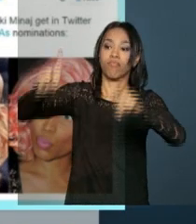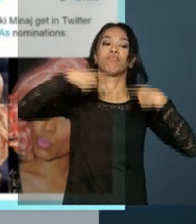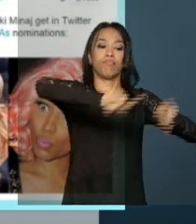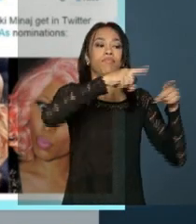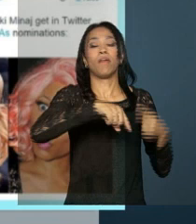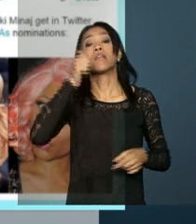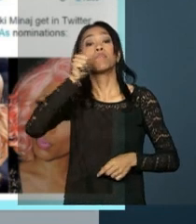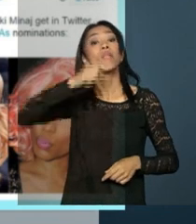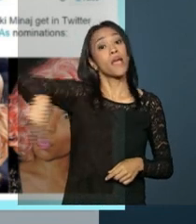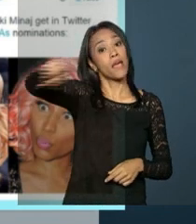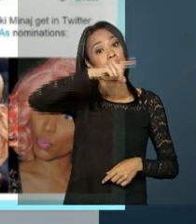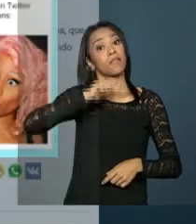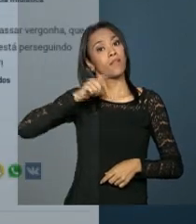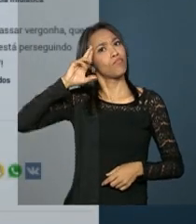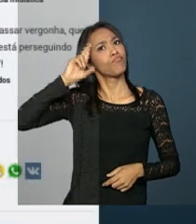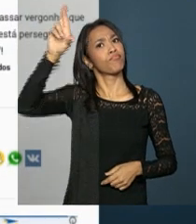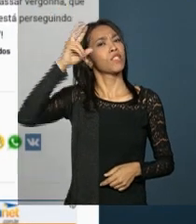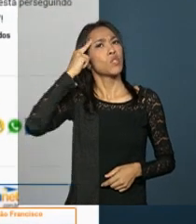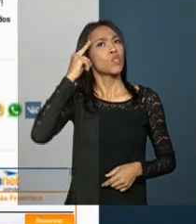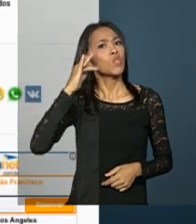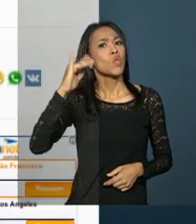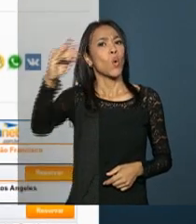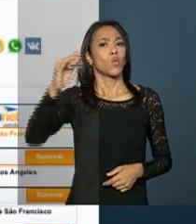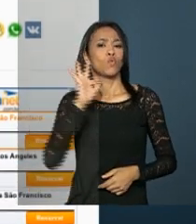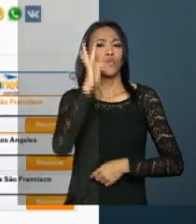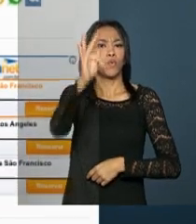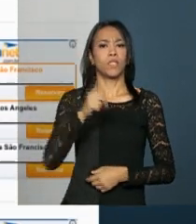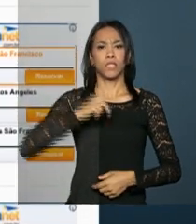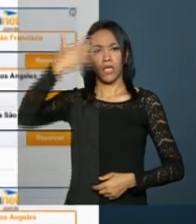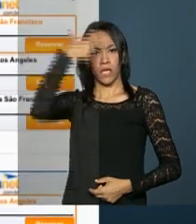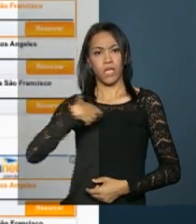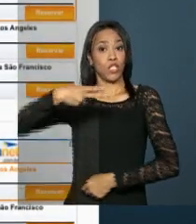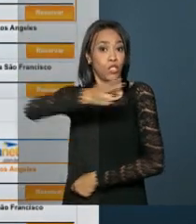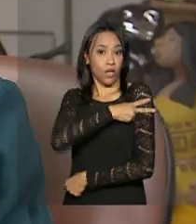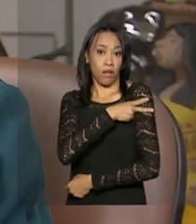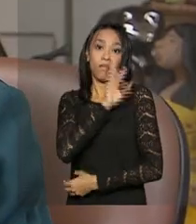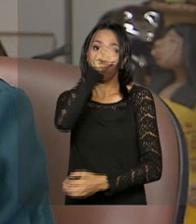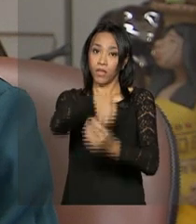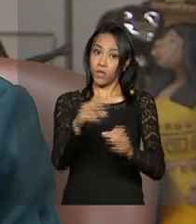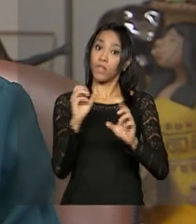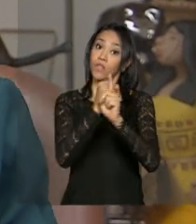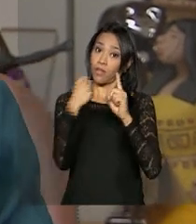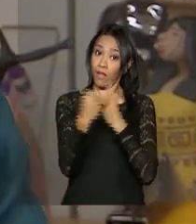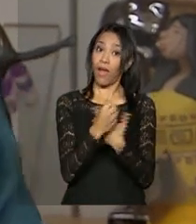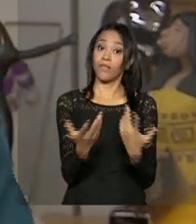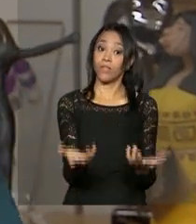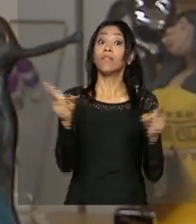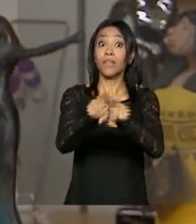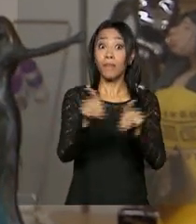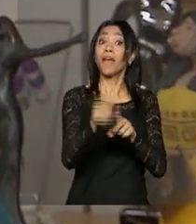que ocupam e ousam sonhar com cargos de chefia em nossa sociedade. Ponto de vista